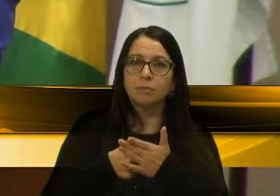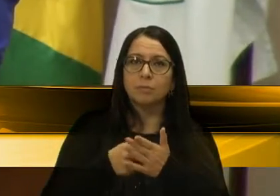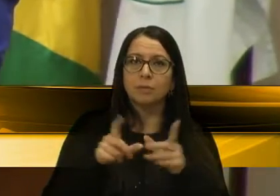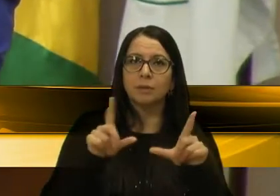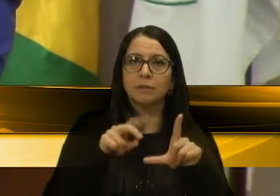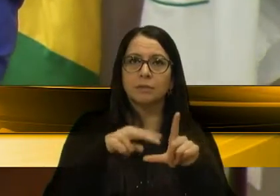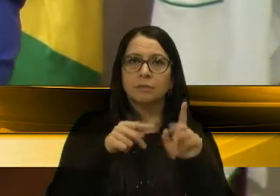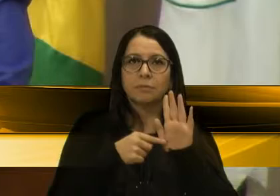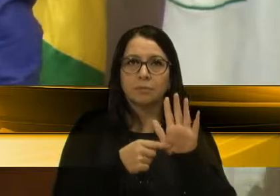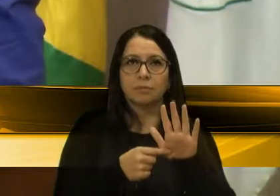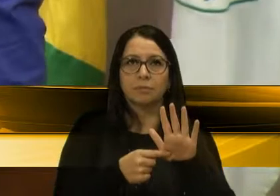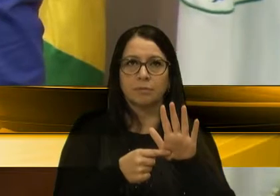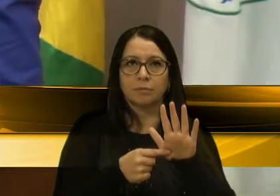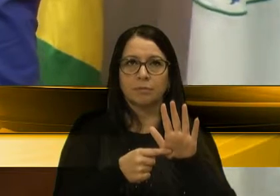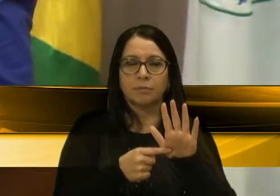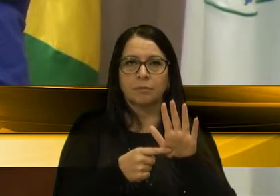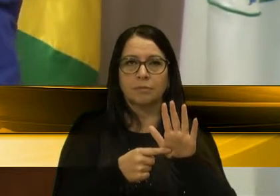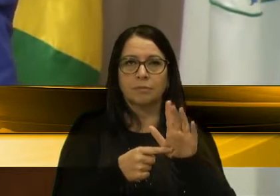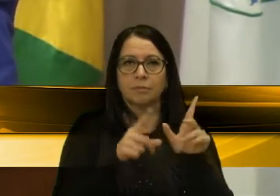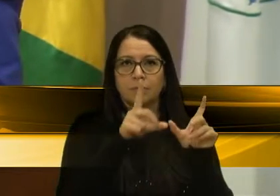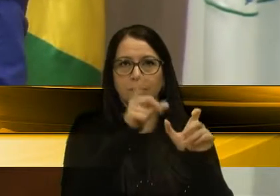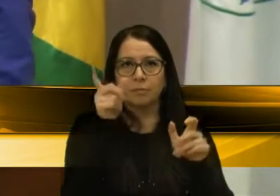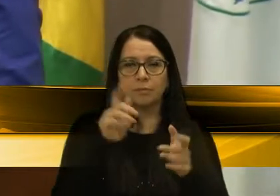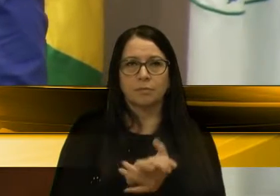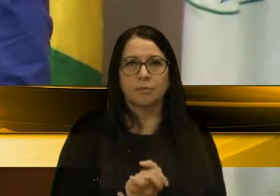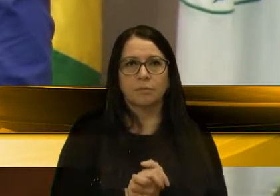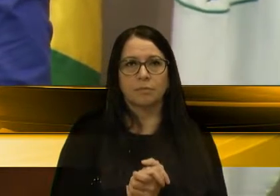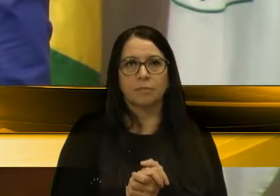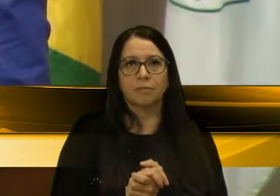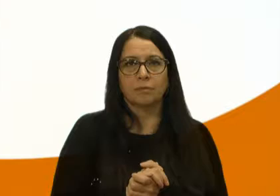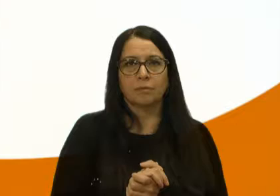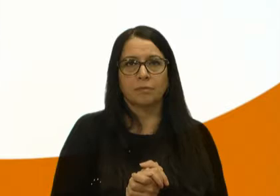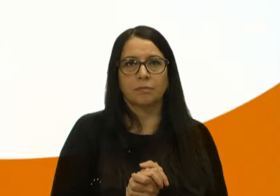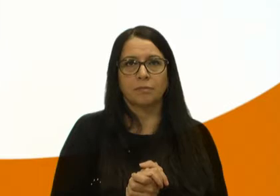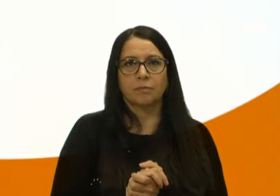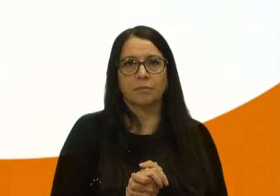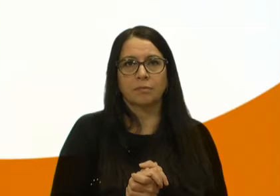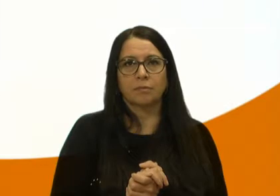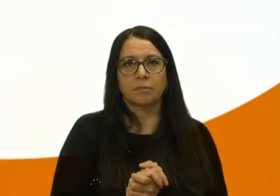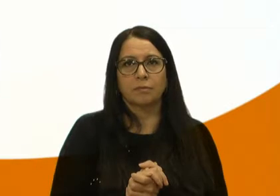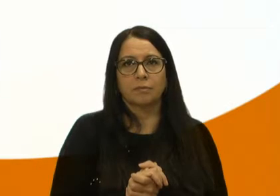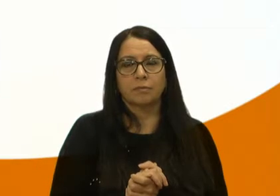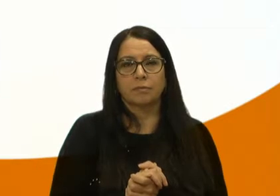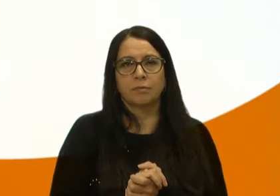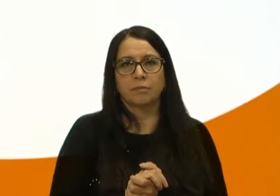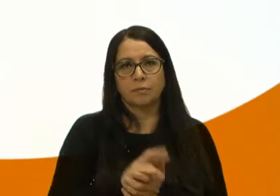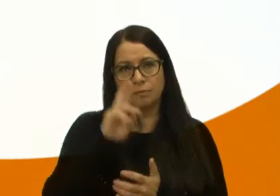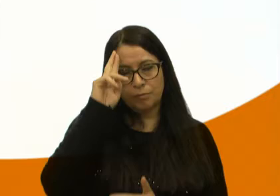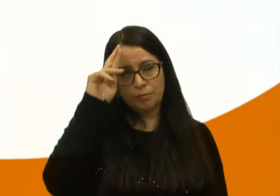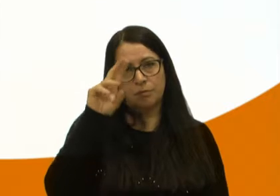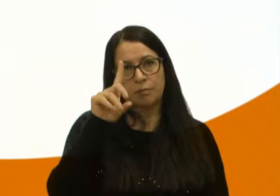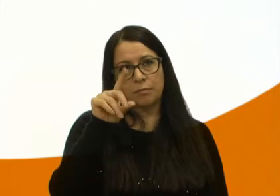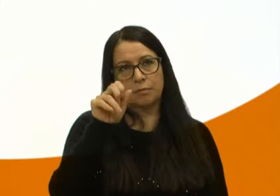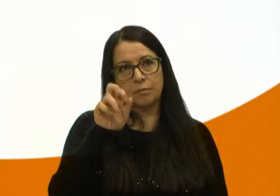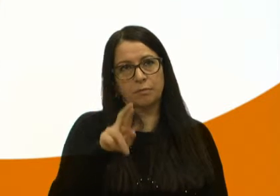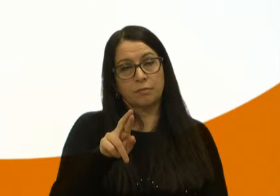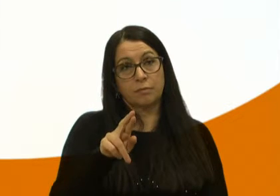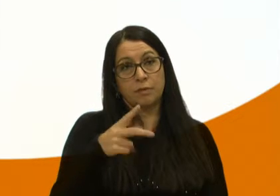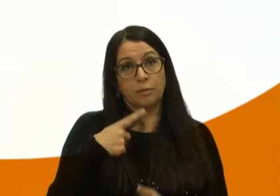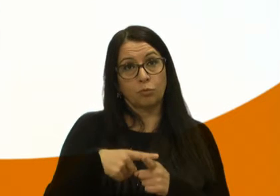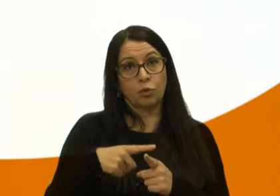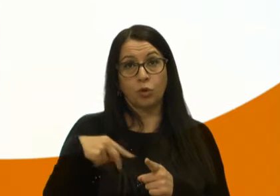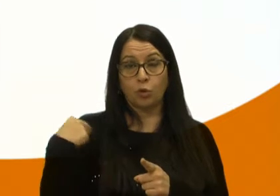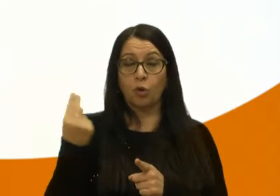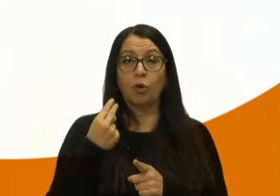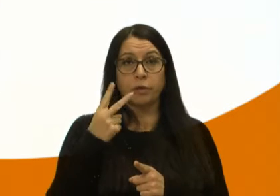a TV Câmara mostrar as imagens, então, do nosso encontro com o diretor do Dair, porque, assim como